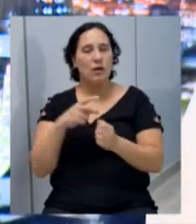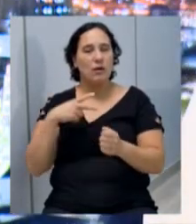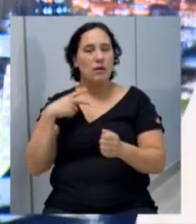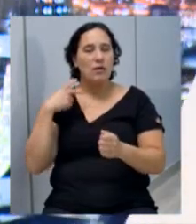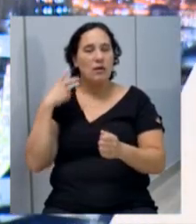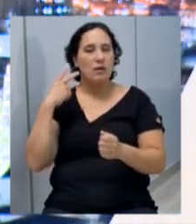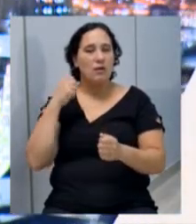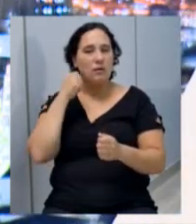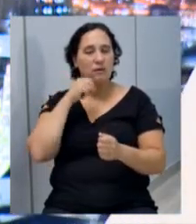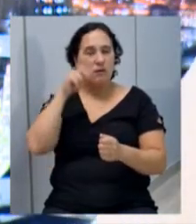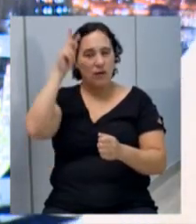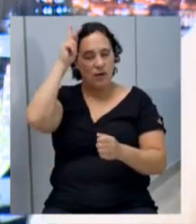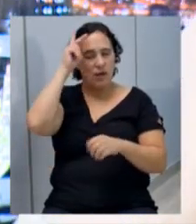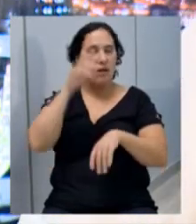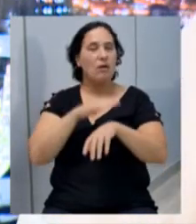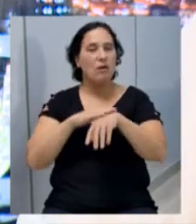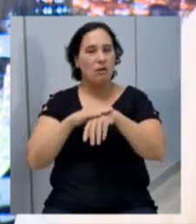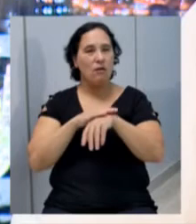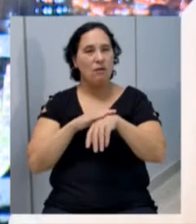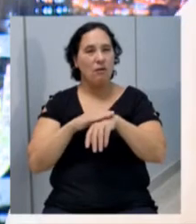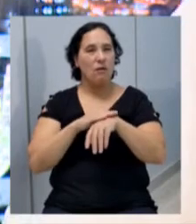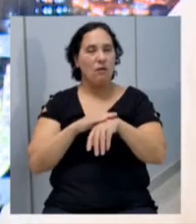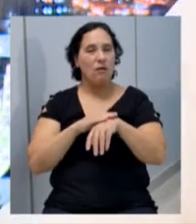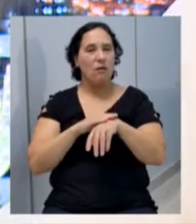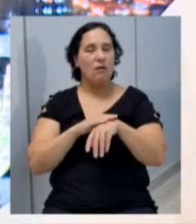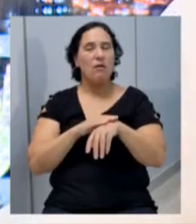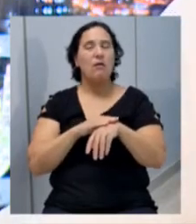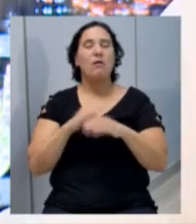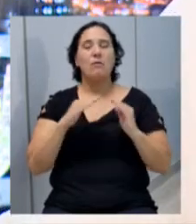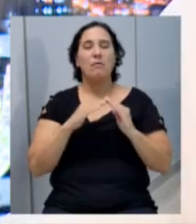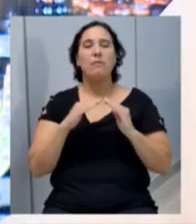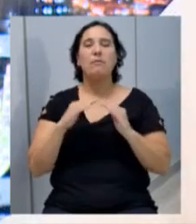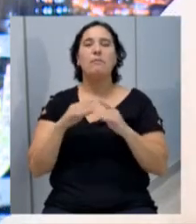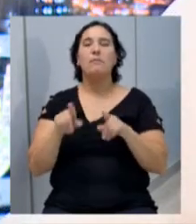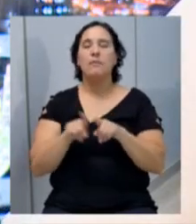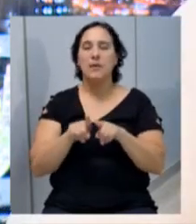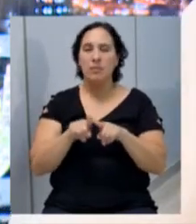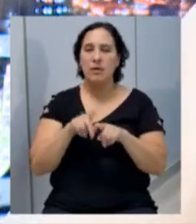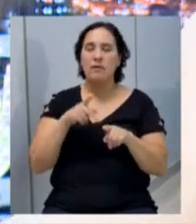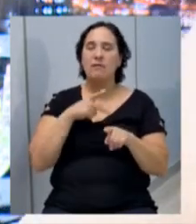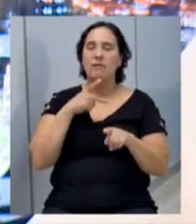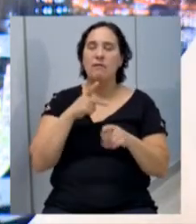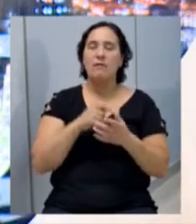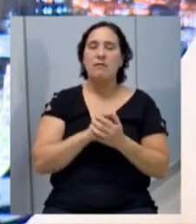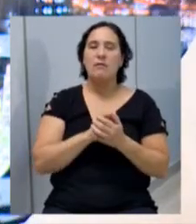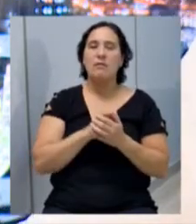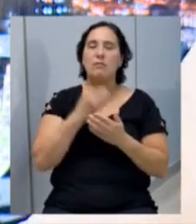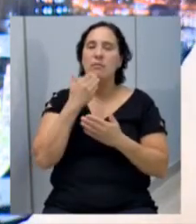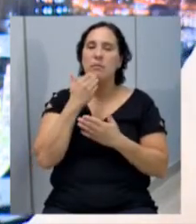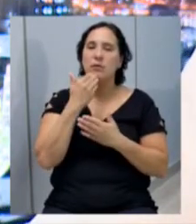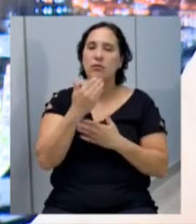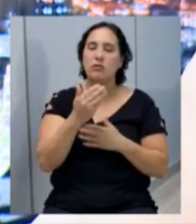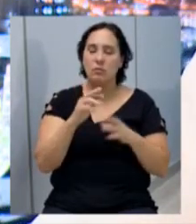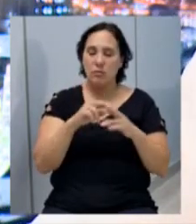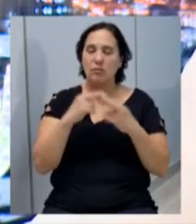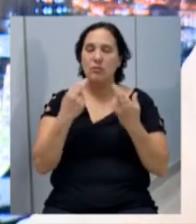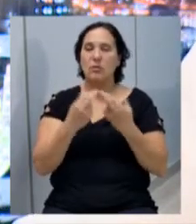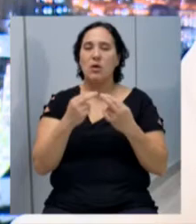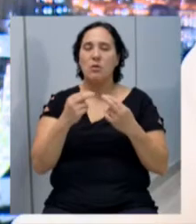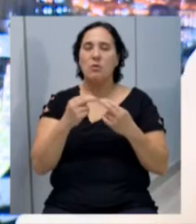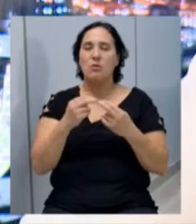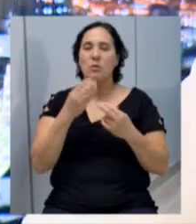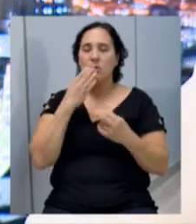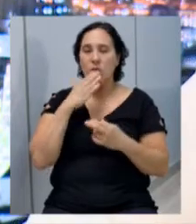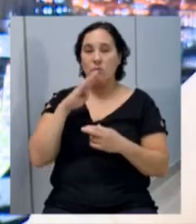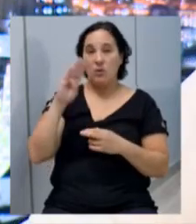Kátia, em conversa com os vossos excelentes, moradores também em contato com eles, solicitei uma reunião com o promotor